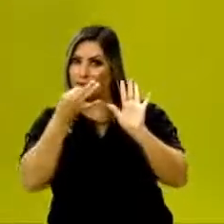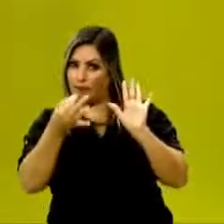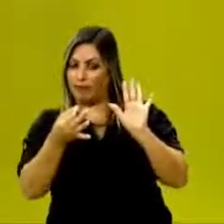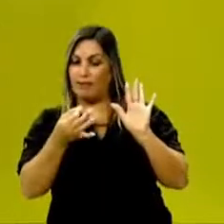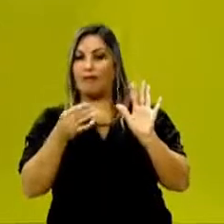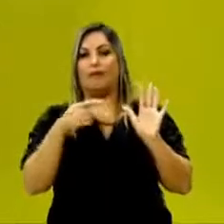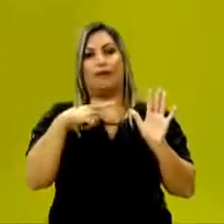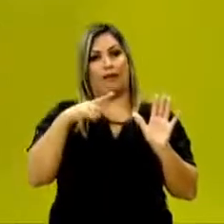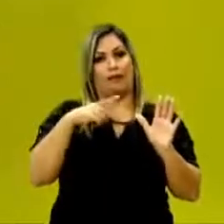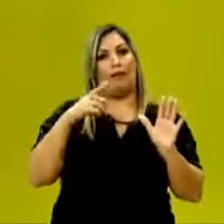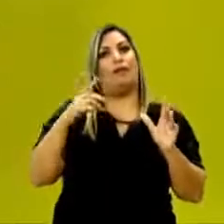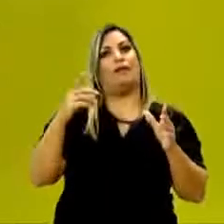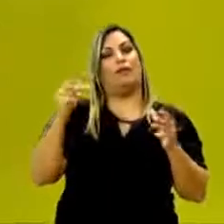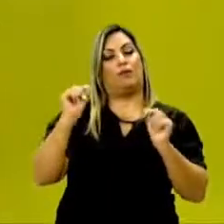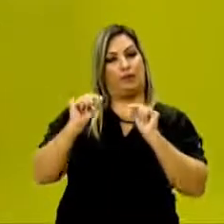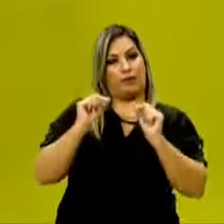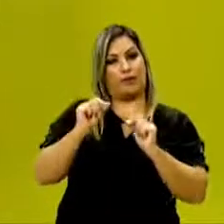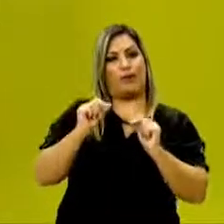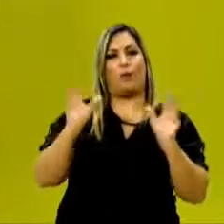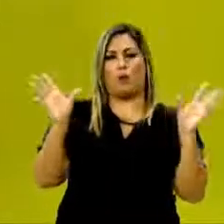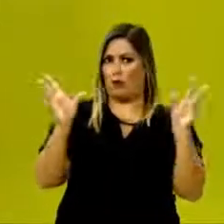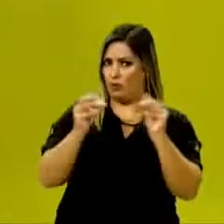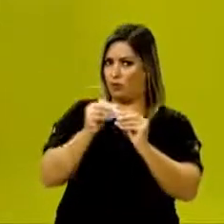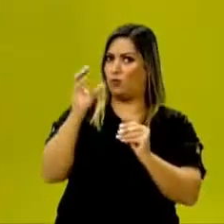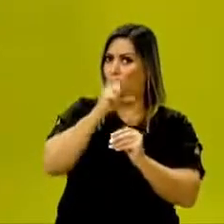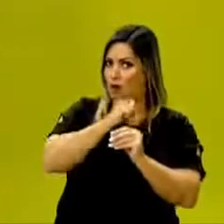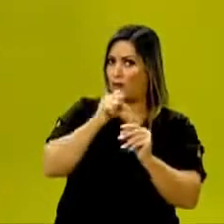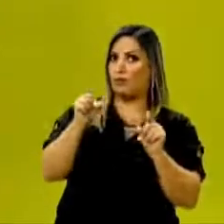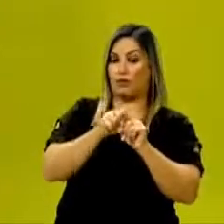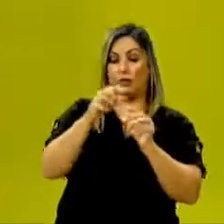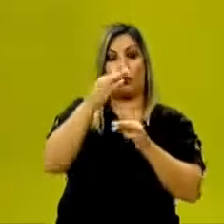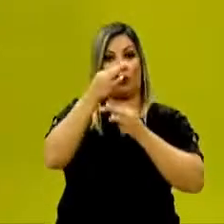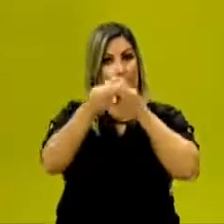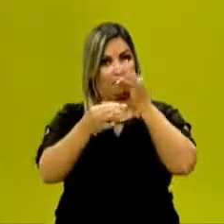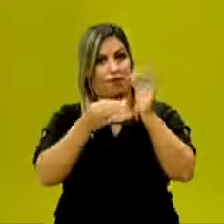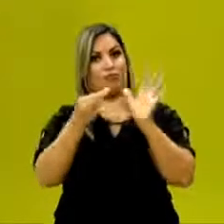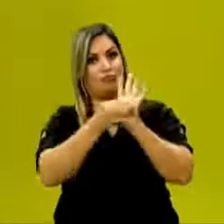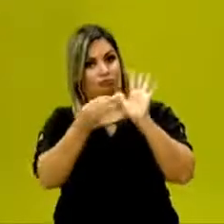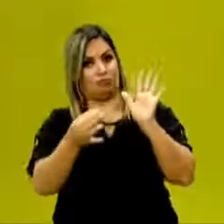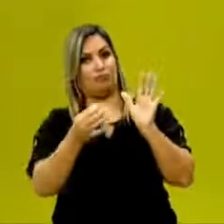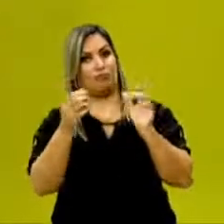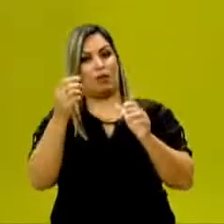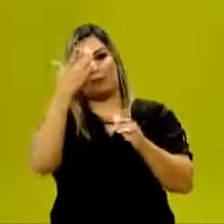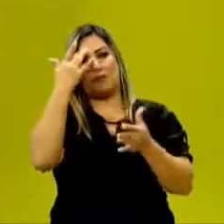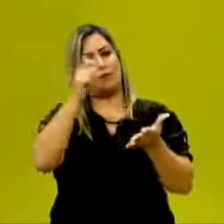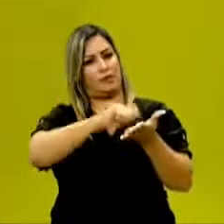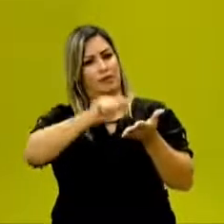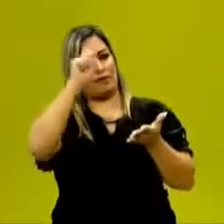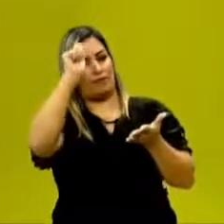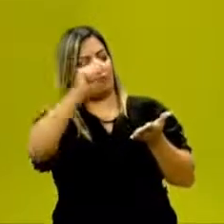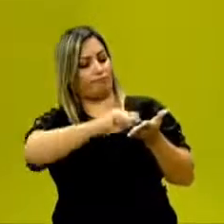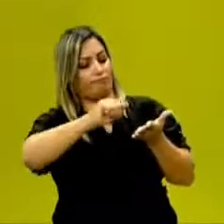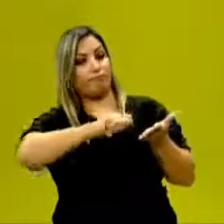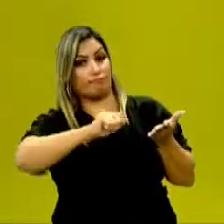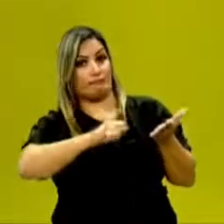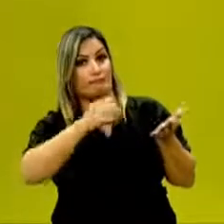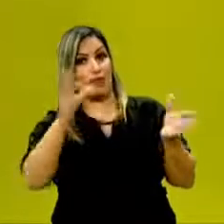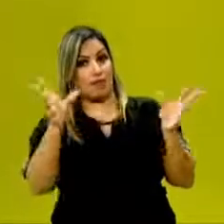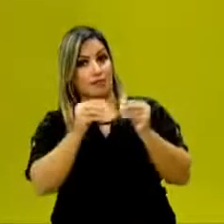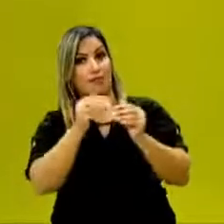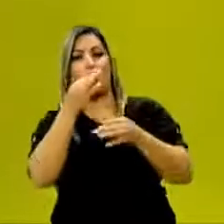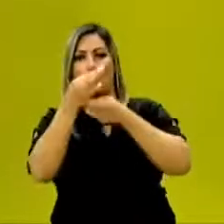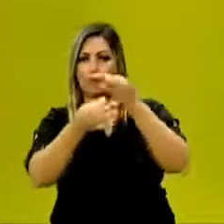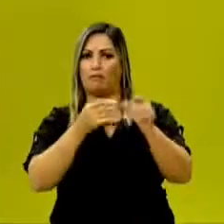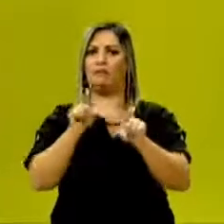além de informar um resumo rápido do filme, o resenhista, ou seja, o autor desse texto, ele vai